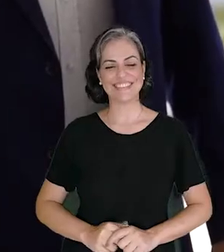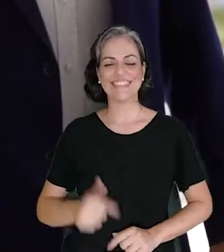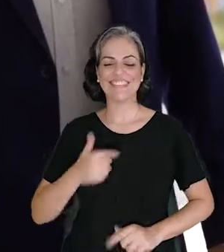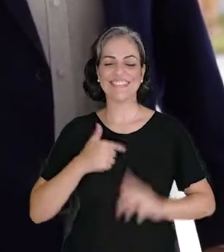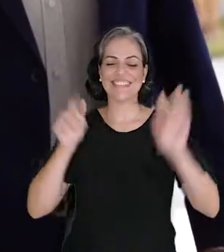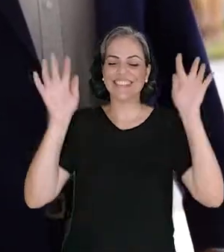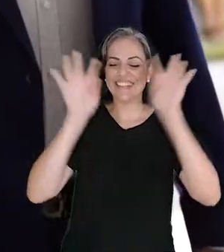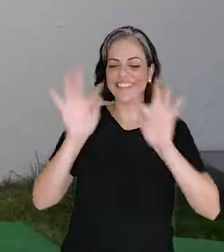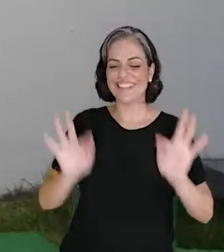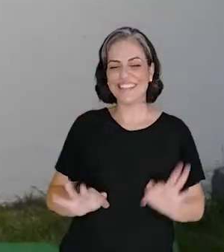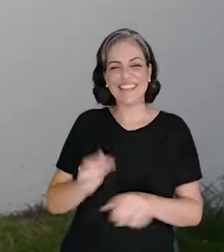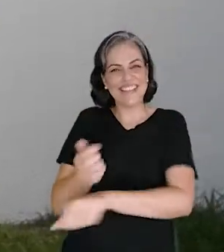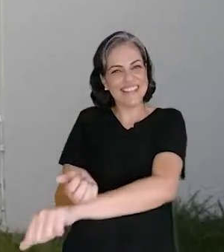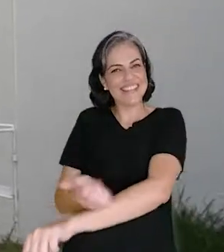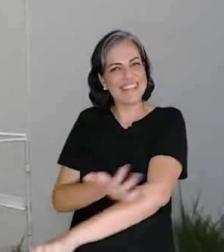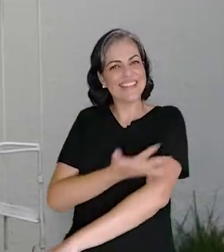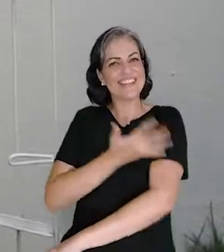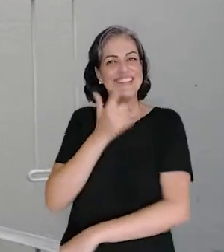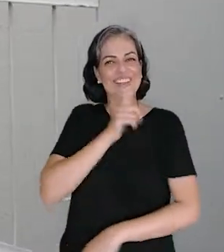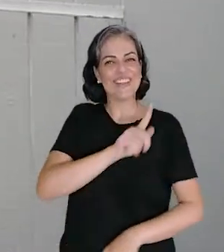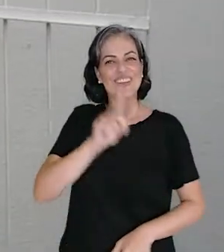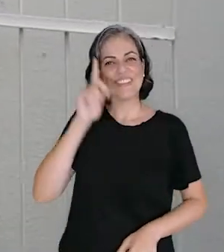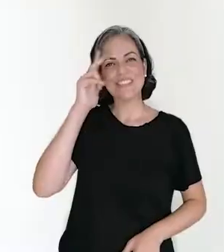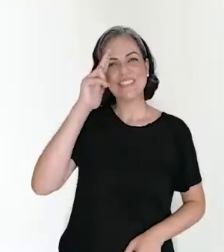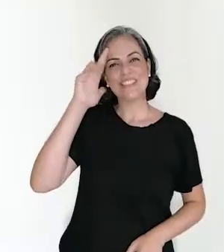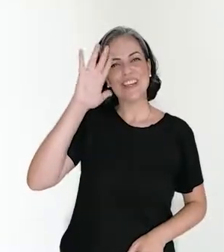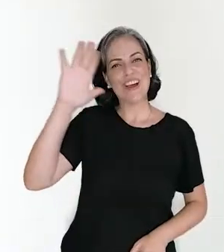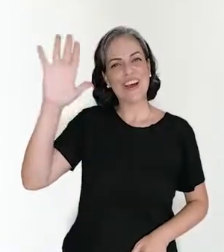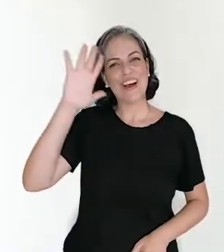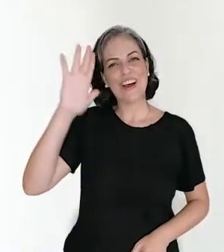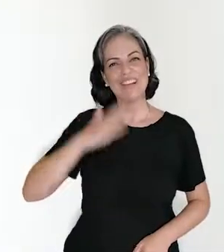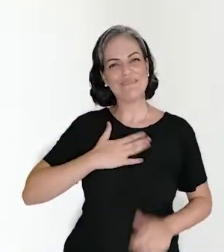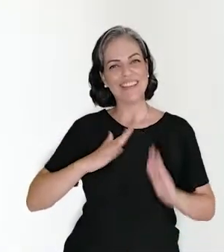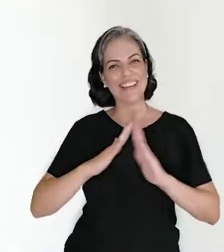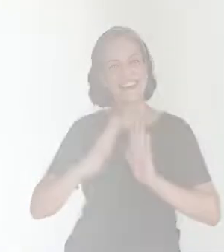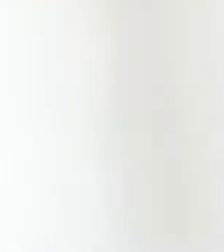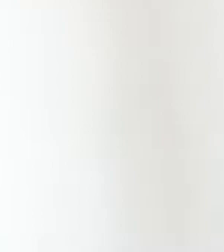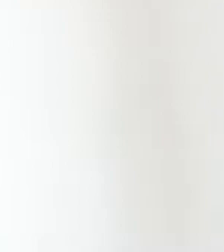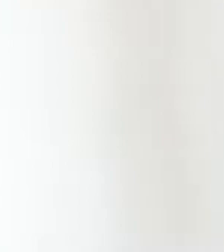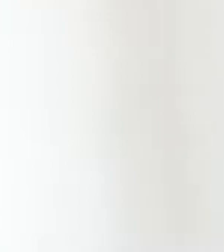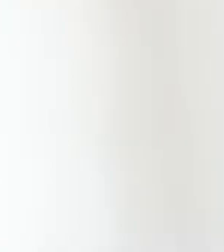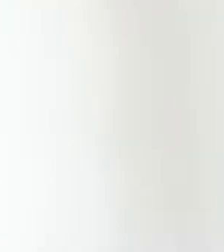Muito feliz e emocionada por estar realizando o sonho da minha casa própria.